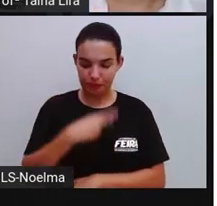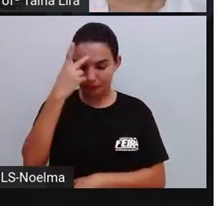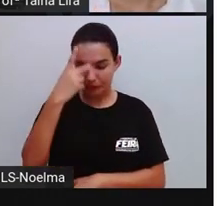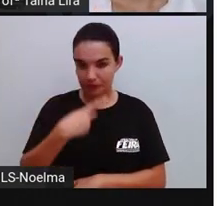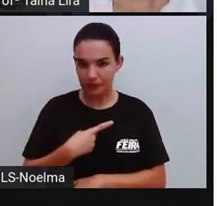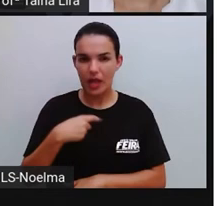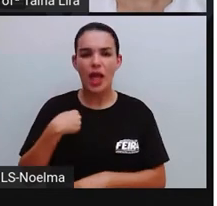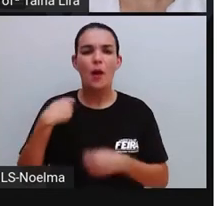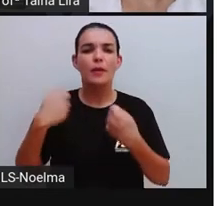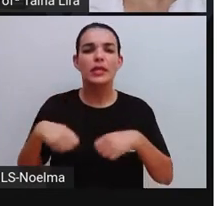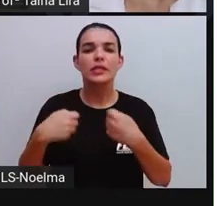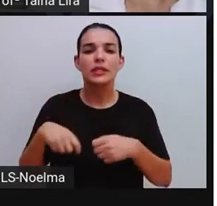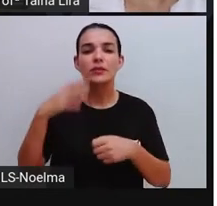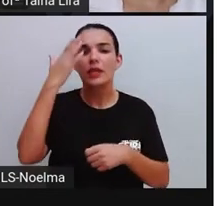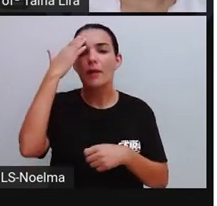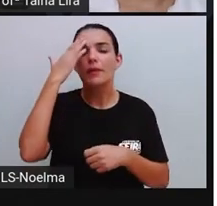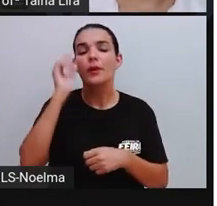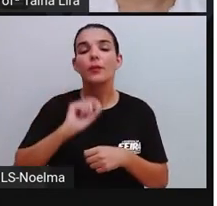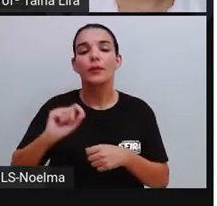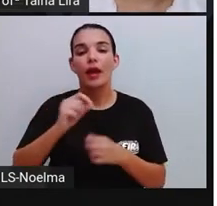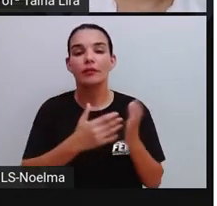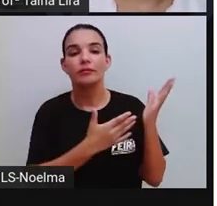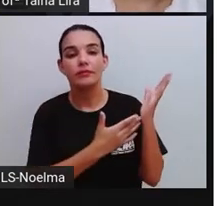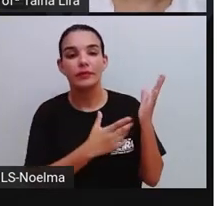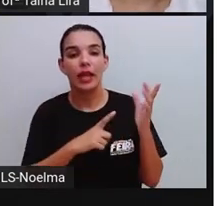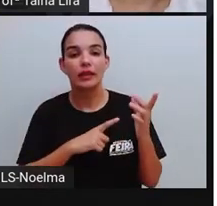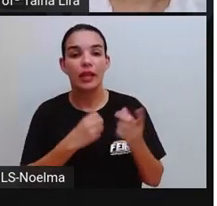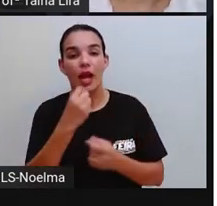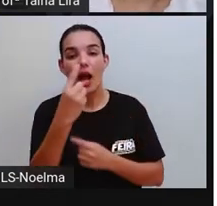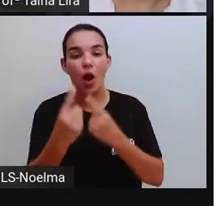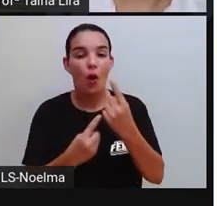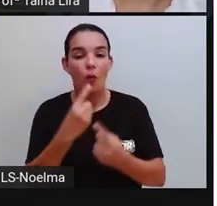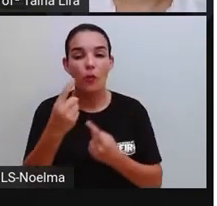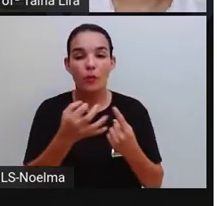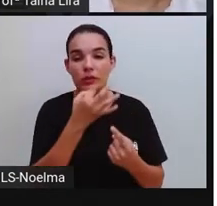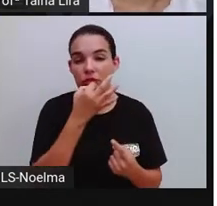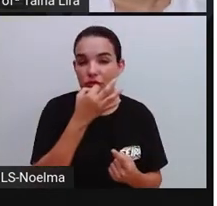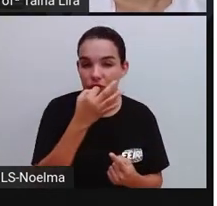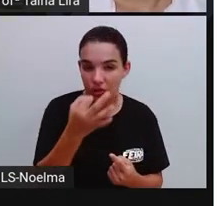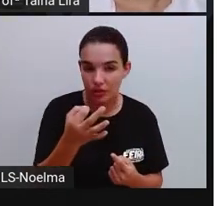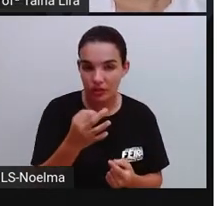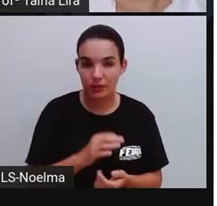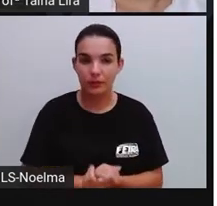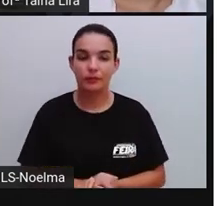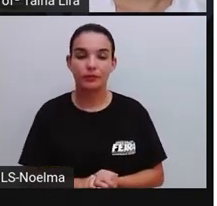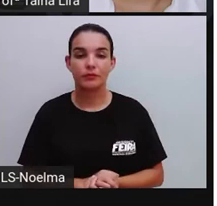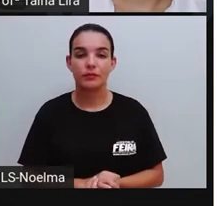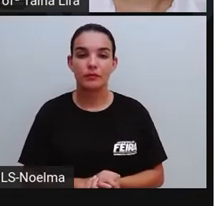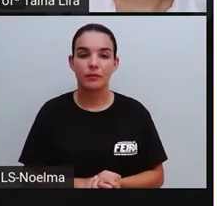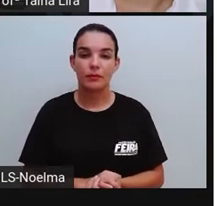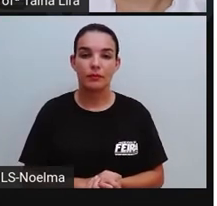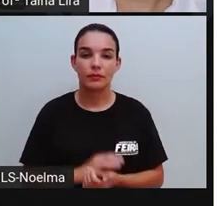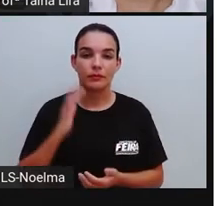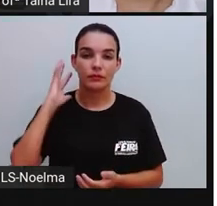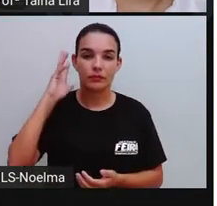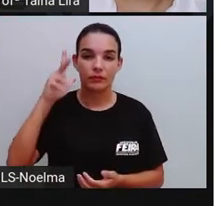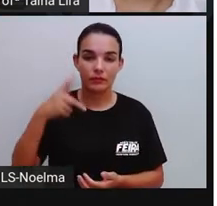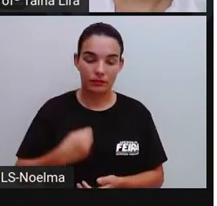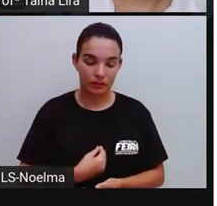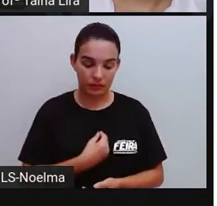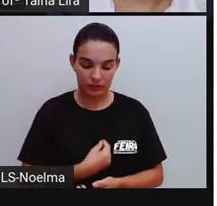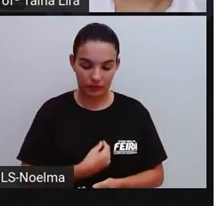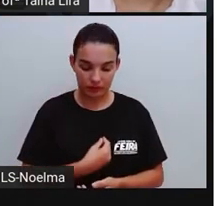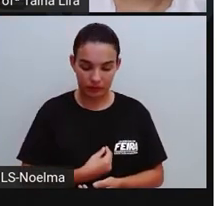saber? Então, a Pró trouxe aqui algumas dicas, tá? Pra você escrever a sua biografia ou a sua